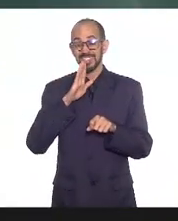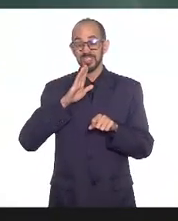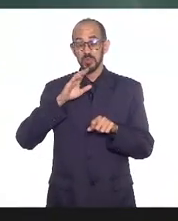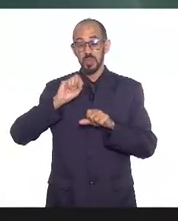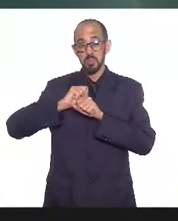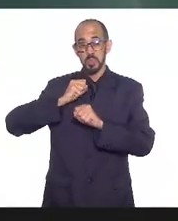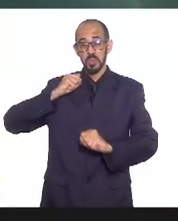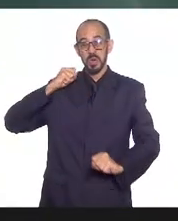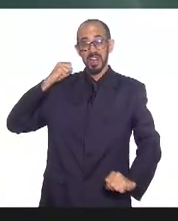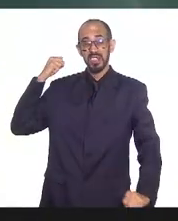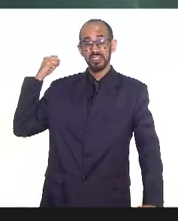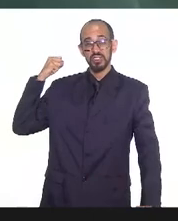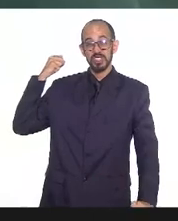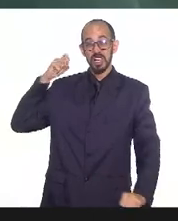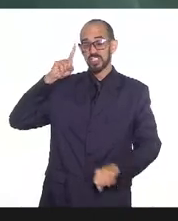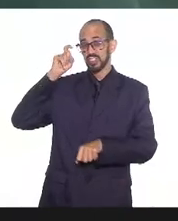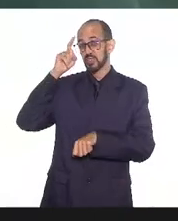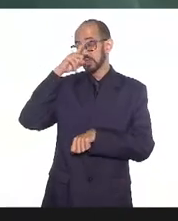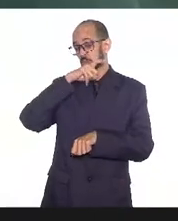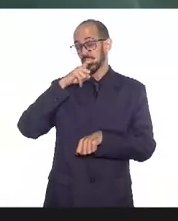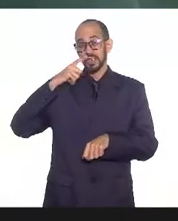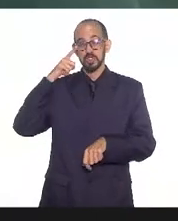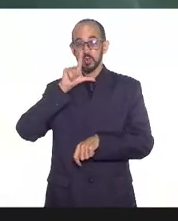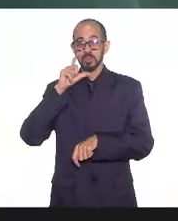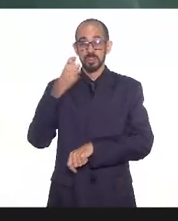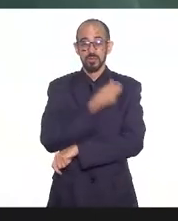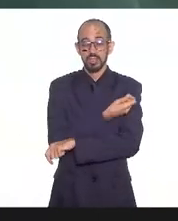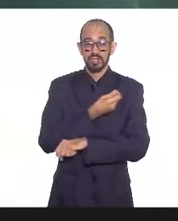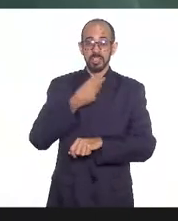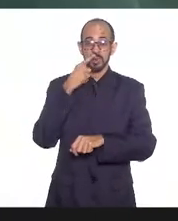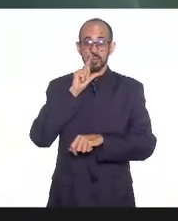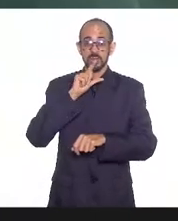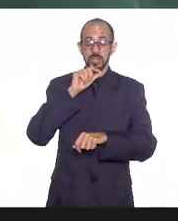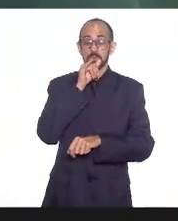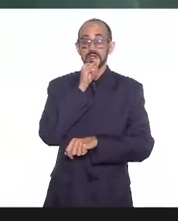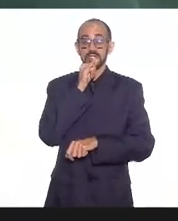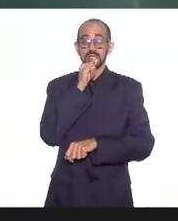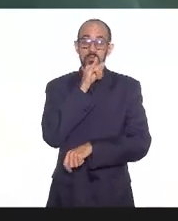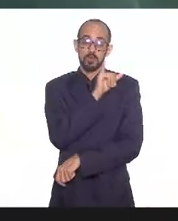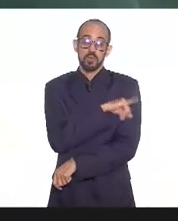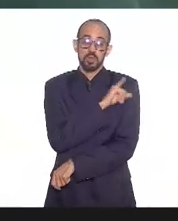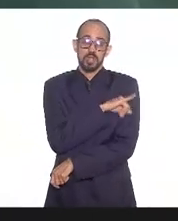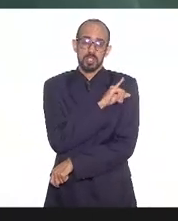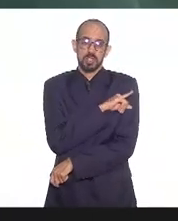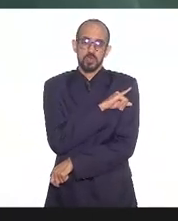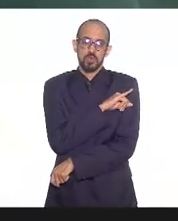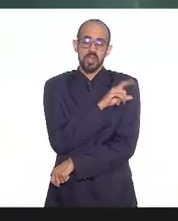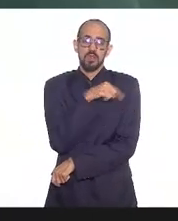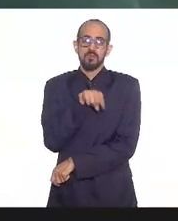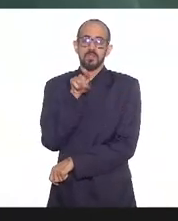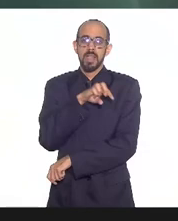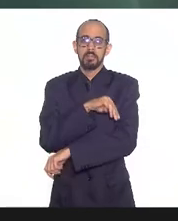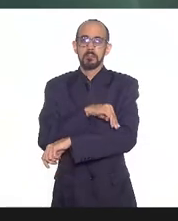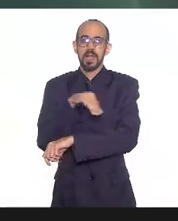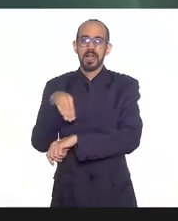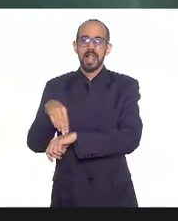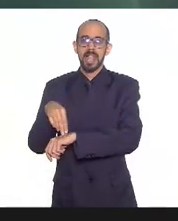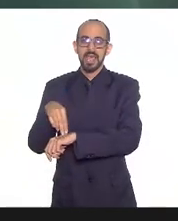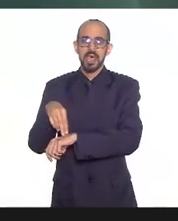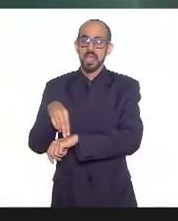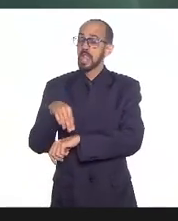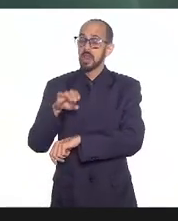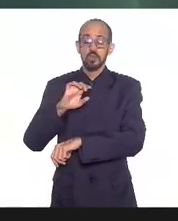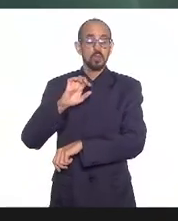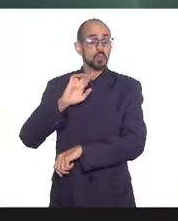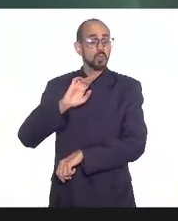imenso as dificuldades você se deslocar aqui sair do Rio de Janeiro para ir para Macaé já não é uma coisa